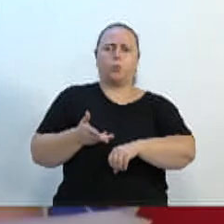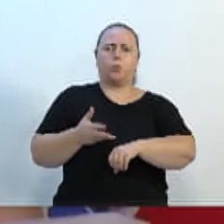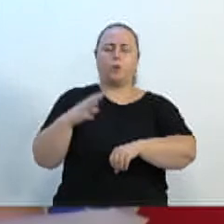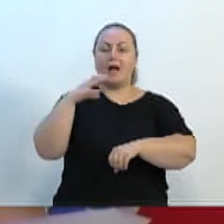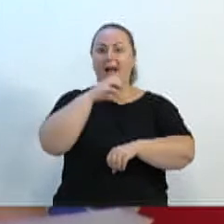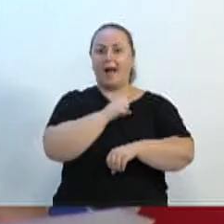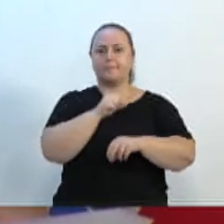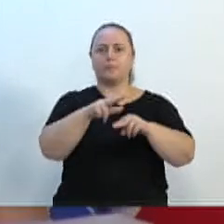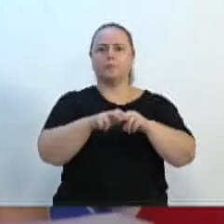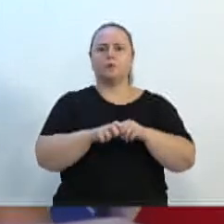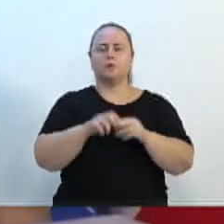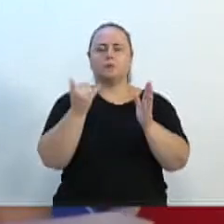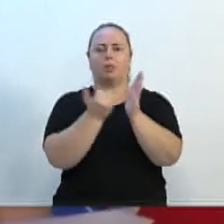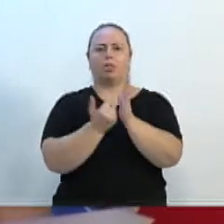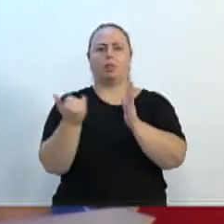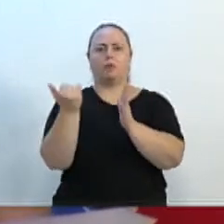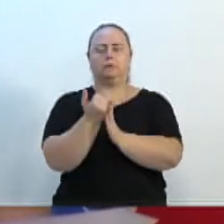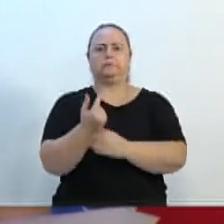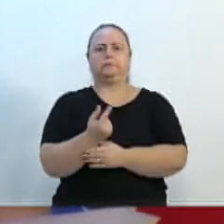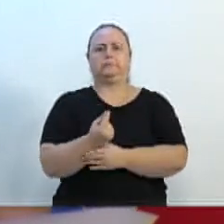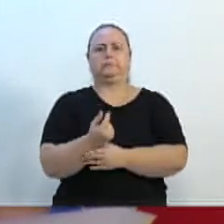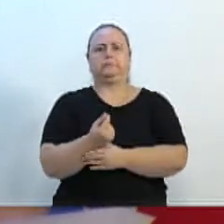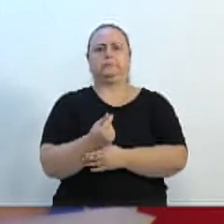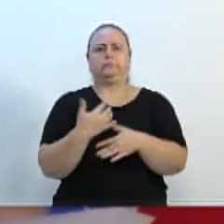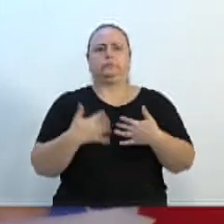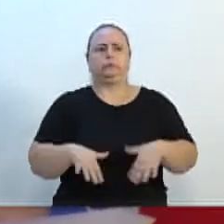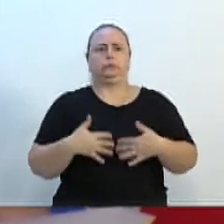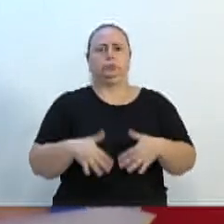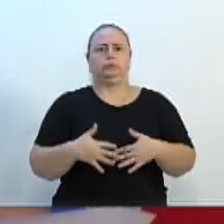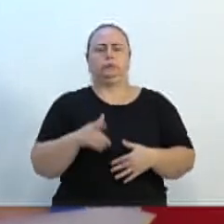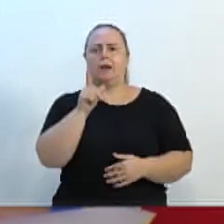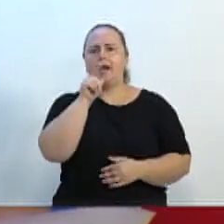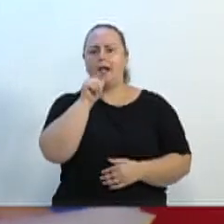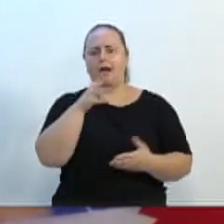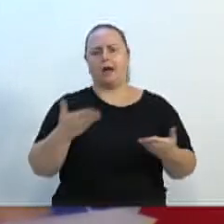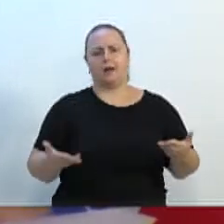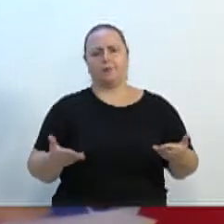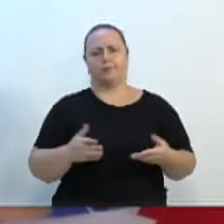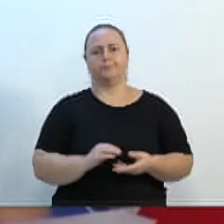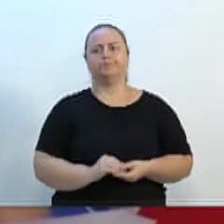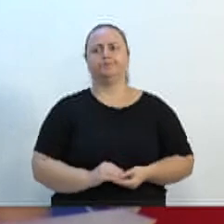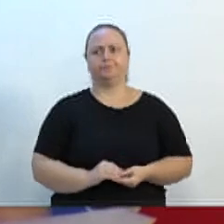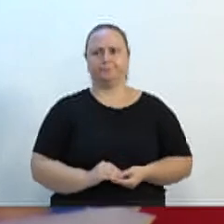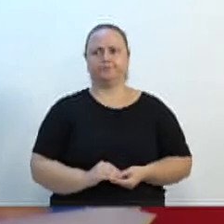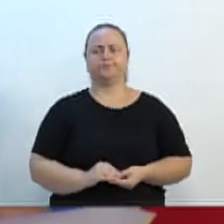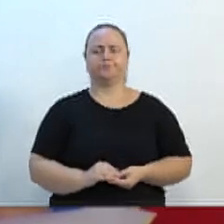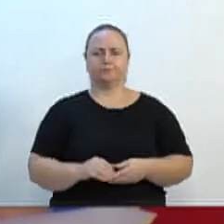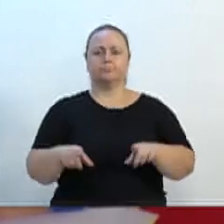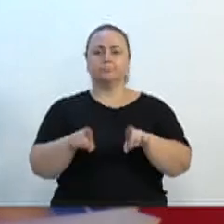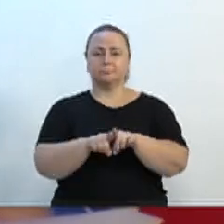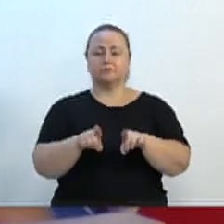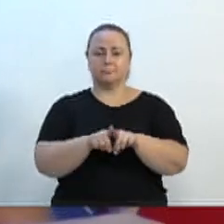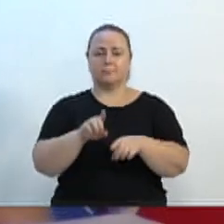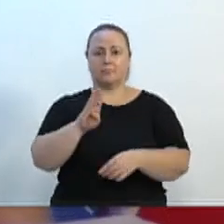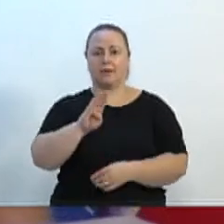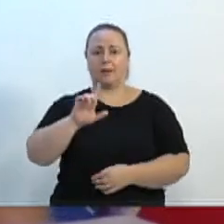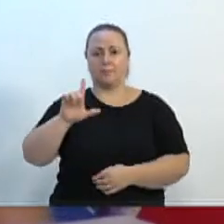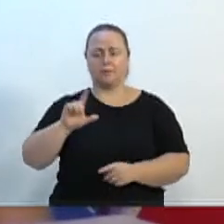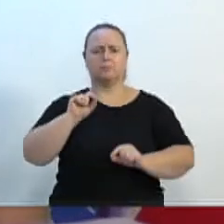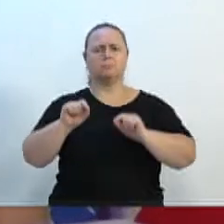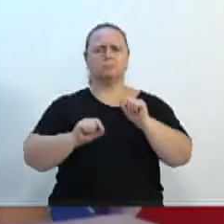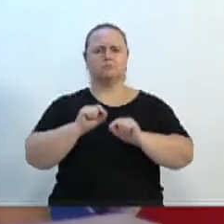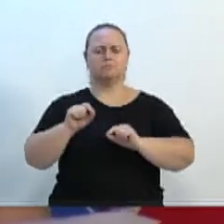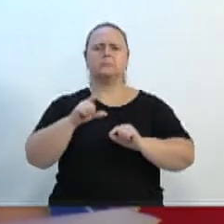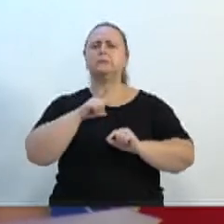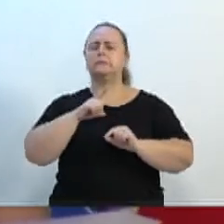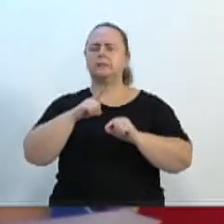relógio e com o aumento da taxa de água. Até porque também em toda Blumenau estou escutando estou